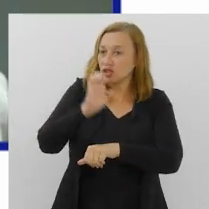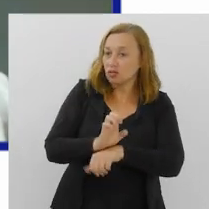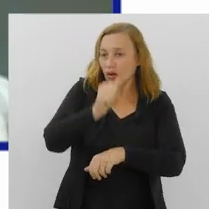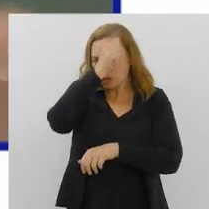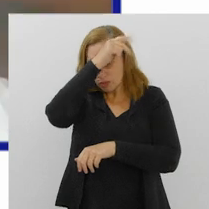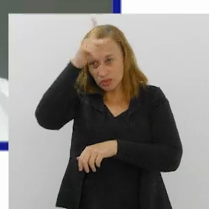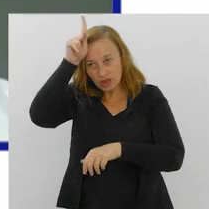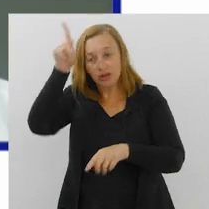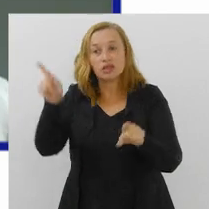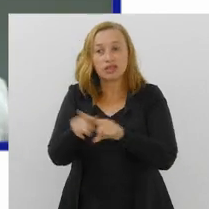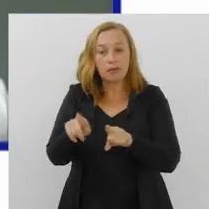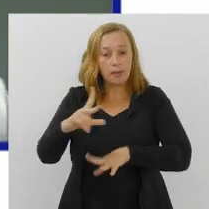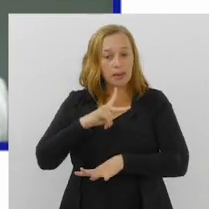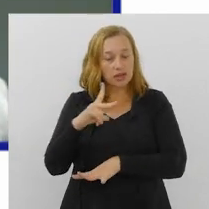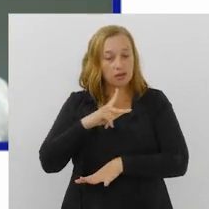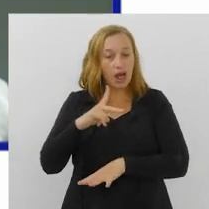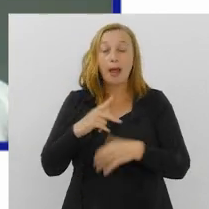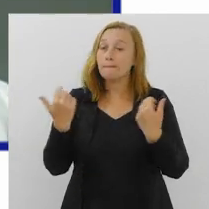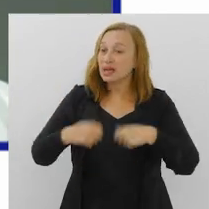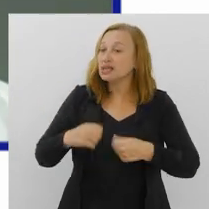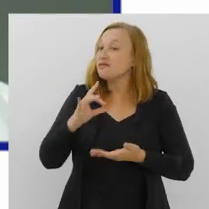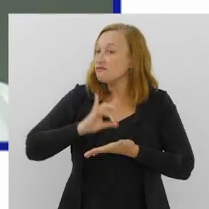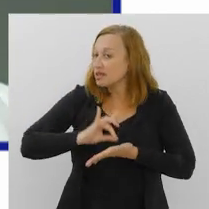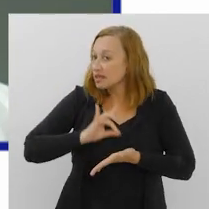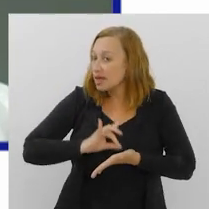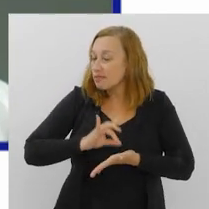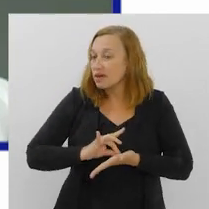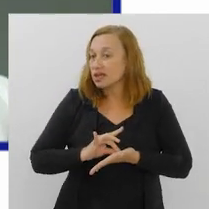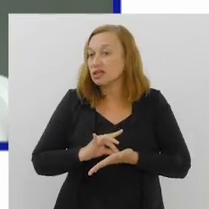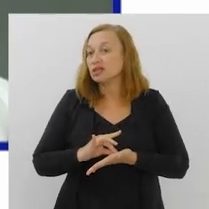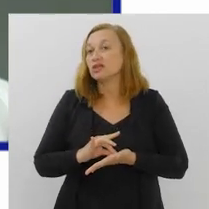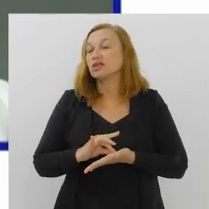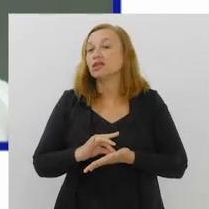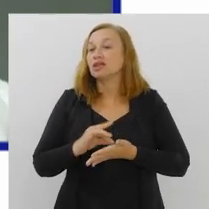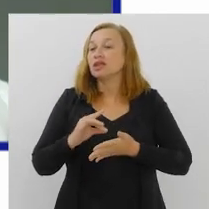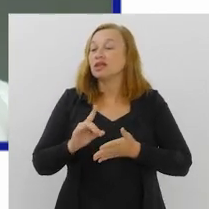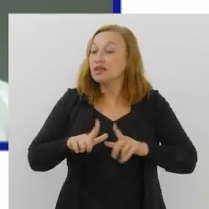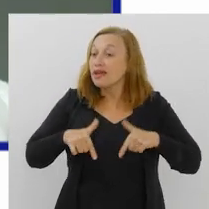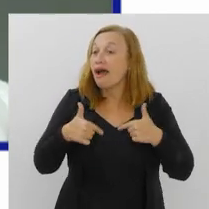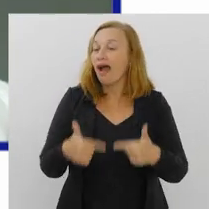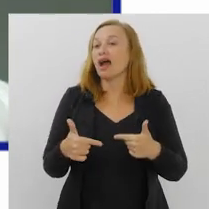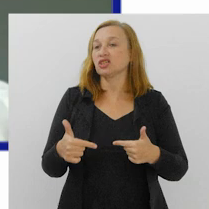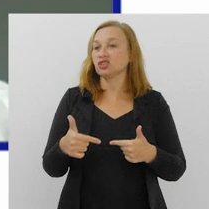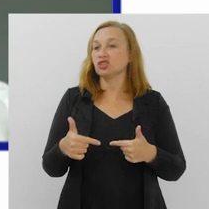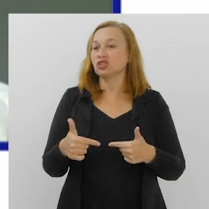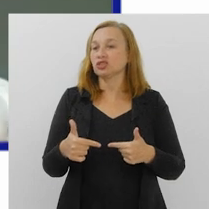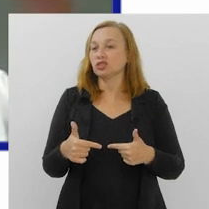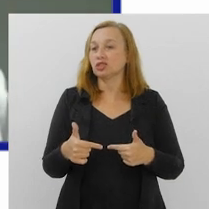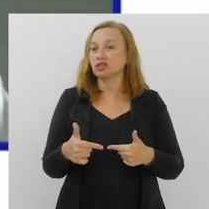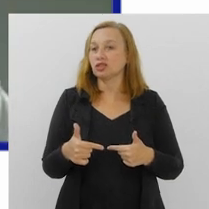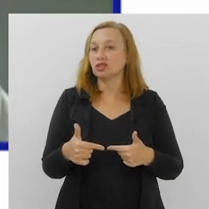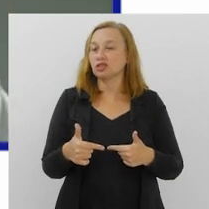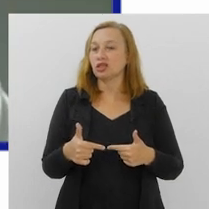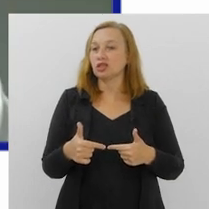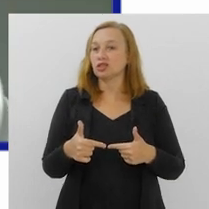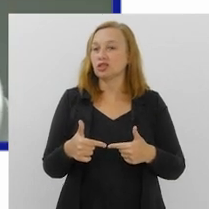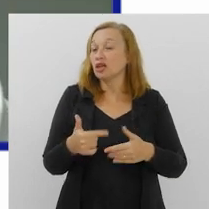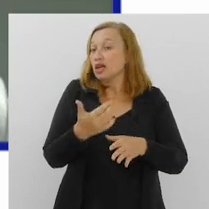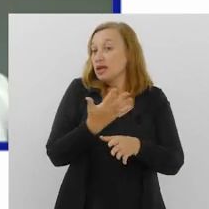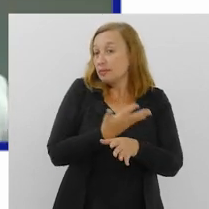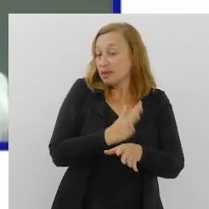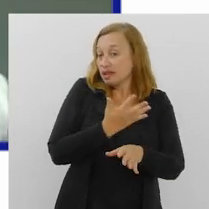e privadas também. Então, a gente precisa realmente que isso saia do papel, seja efetivamente